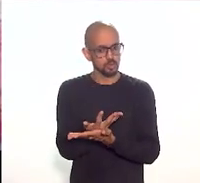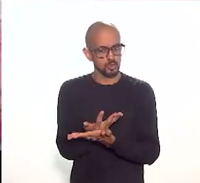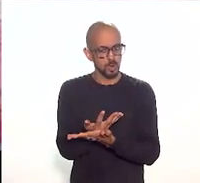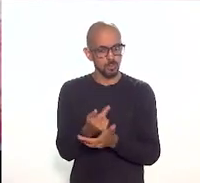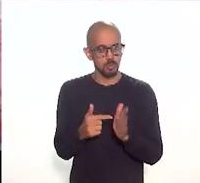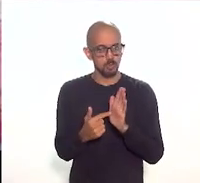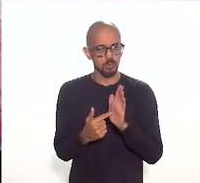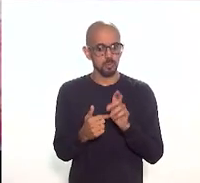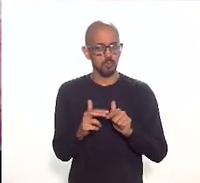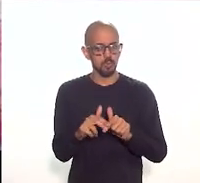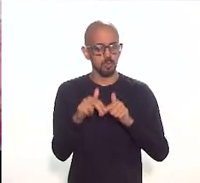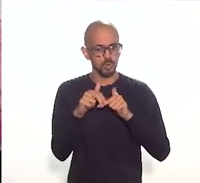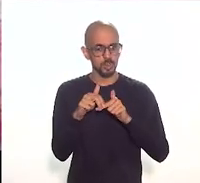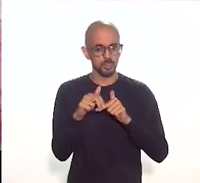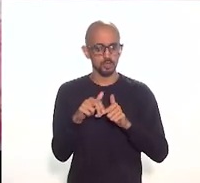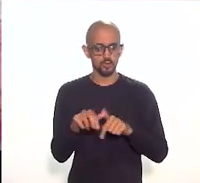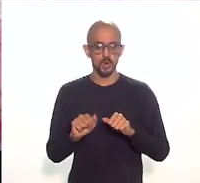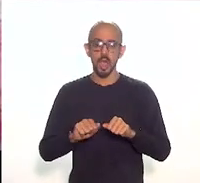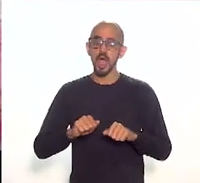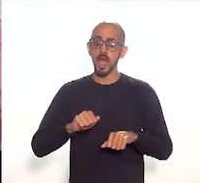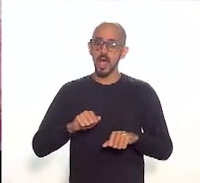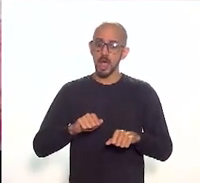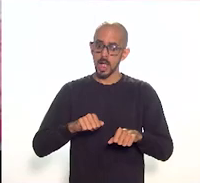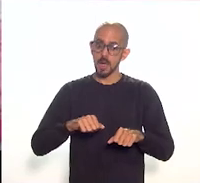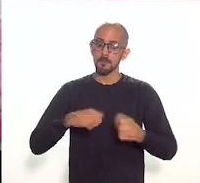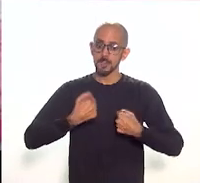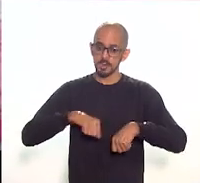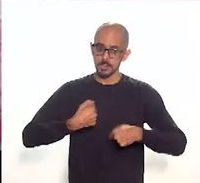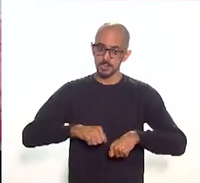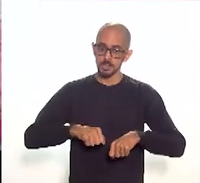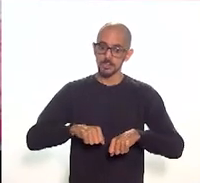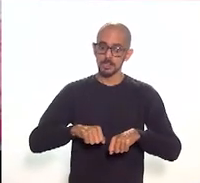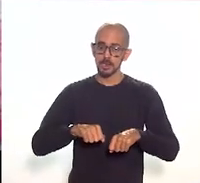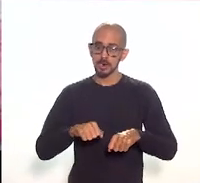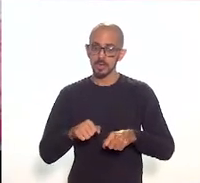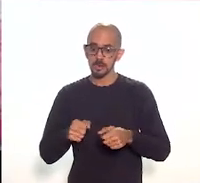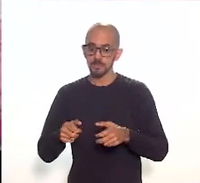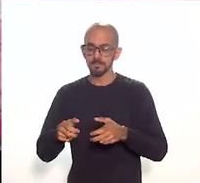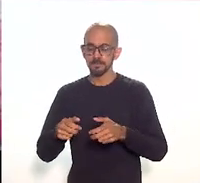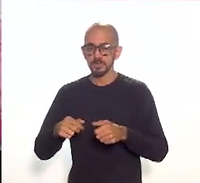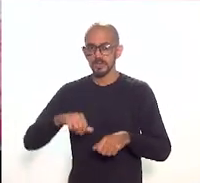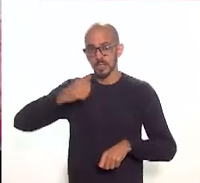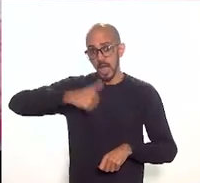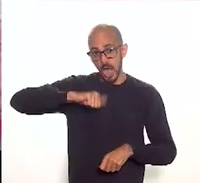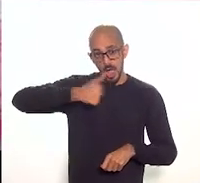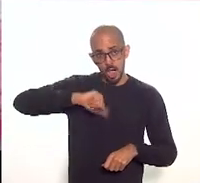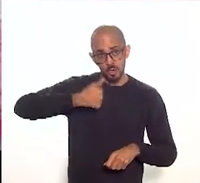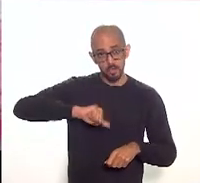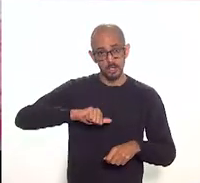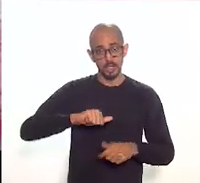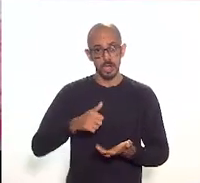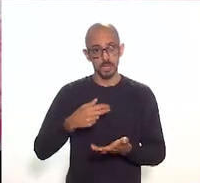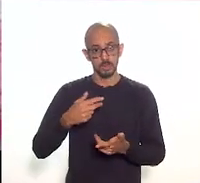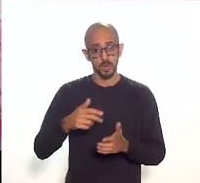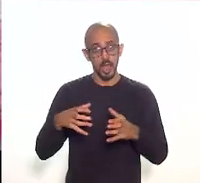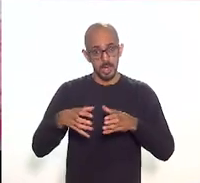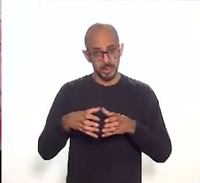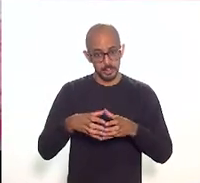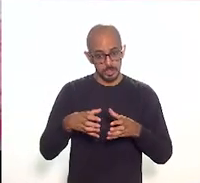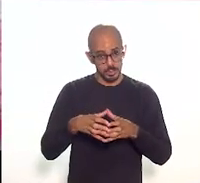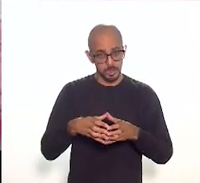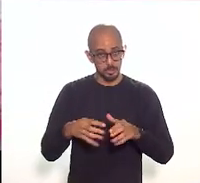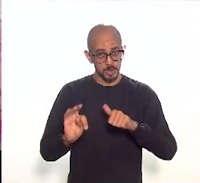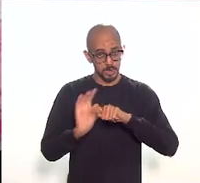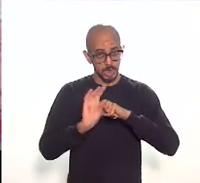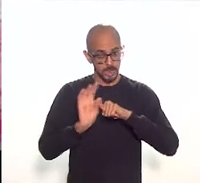tramitação do projeto de lei seja interrompida para que as correções de rumo sejam realizadas. A equipe técnica do Museu da